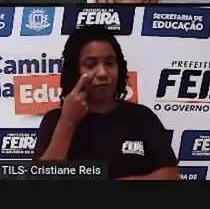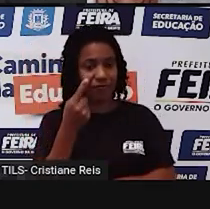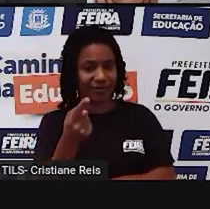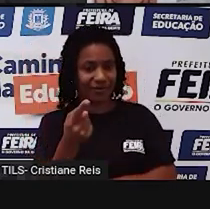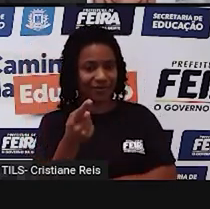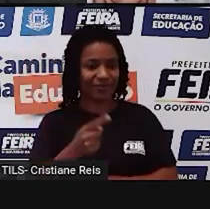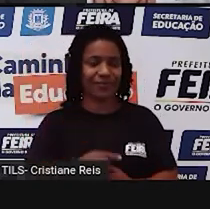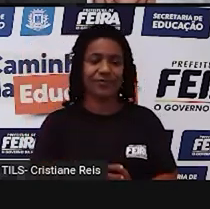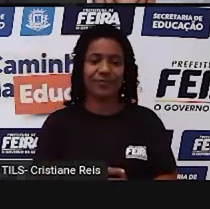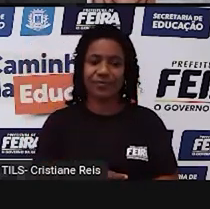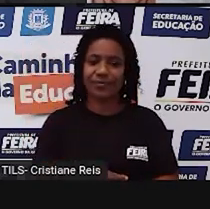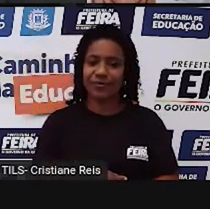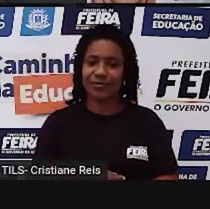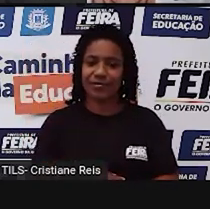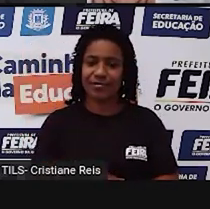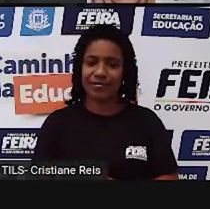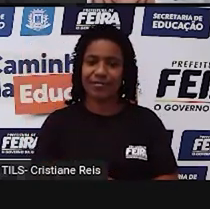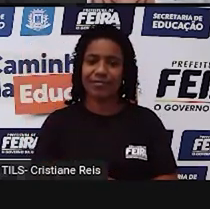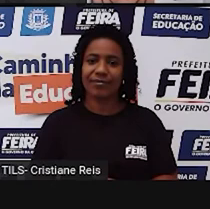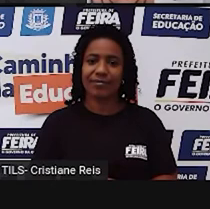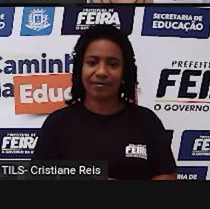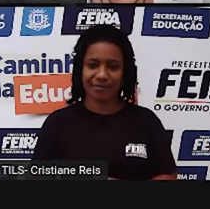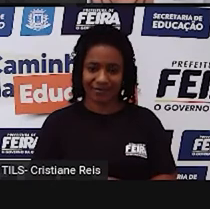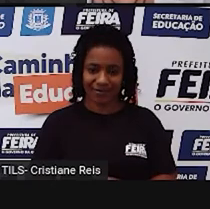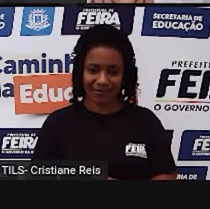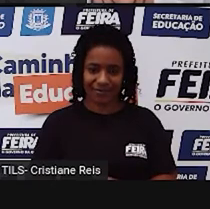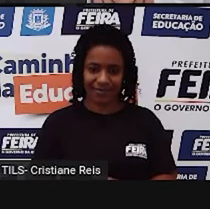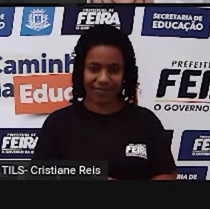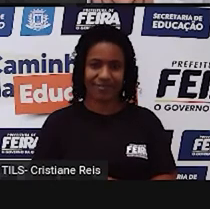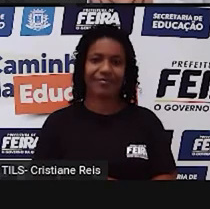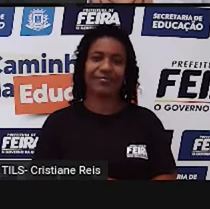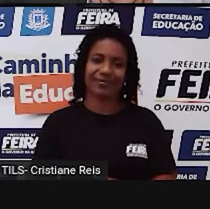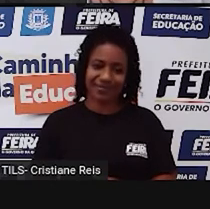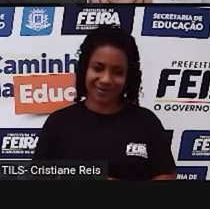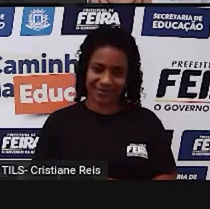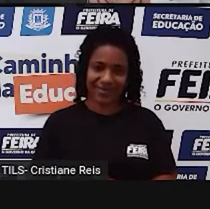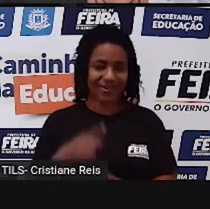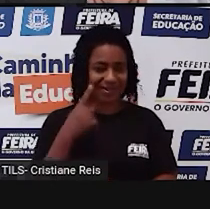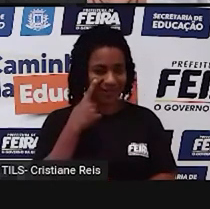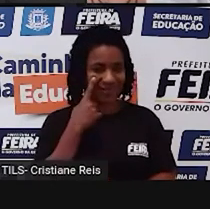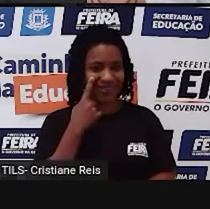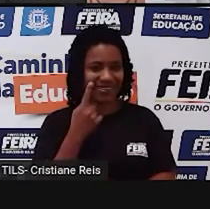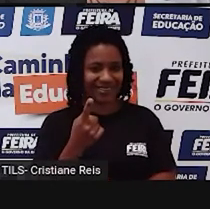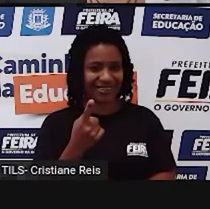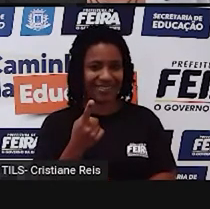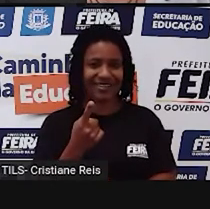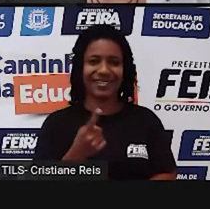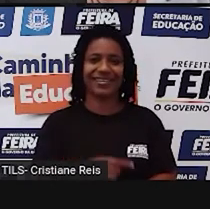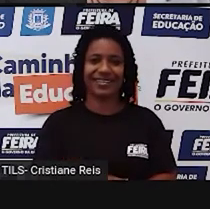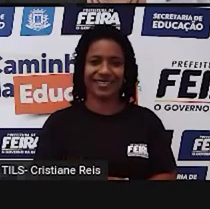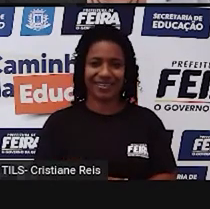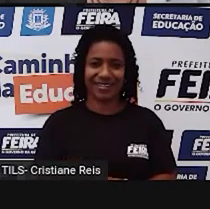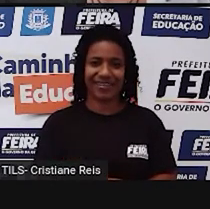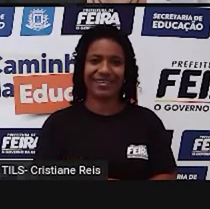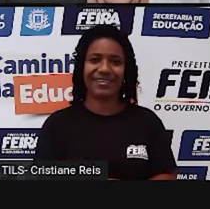N, B, E, D. Ok, students? Fourteen.